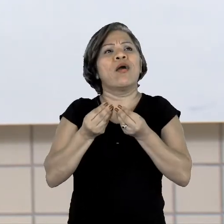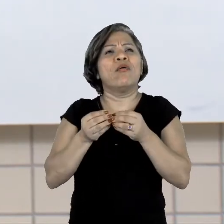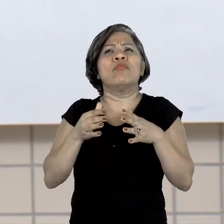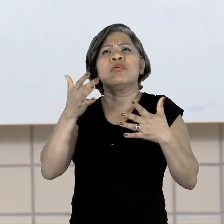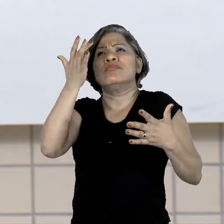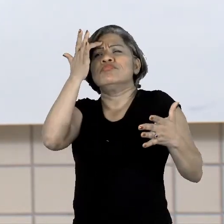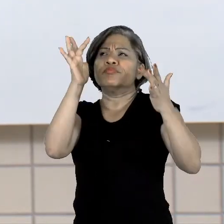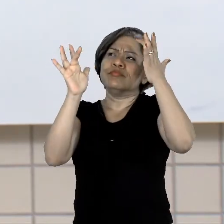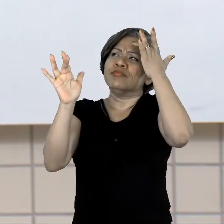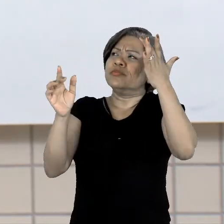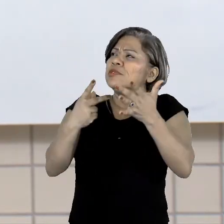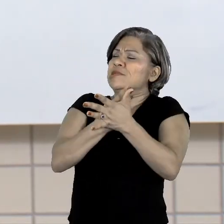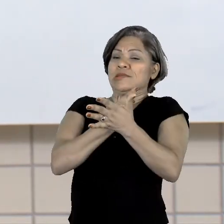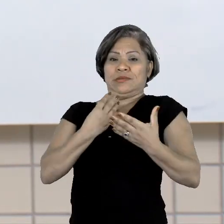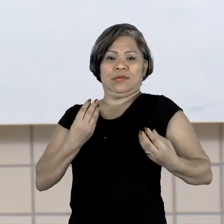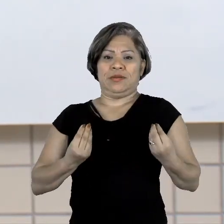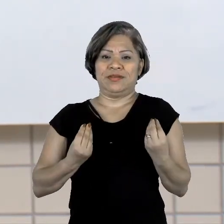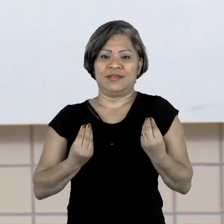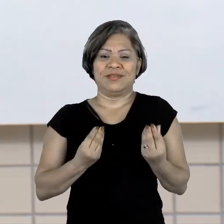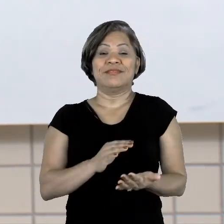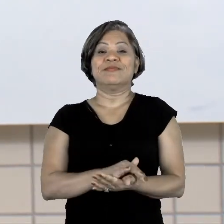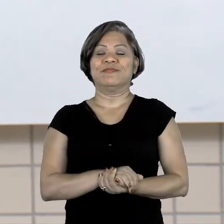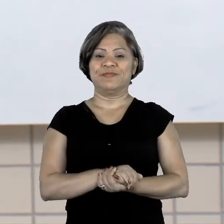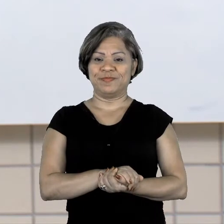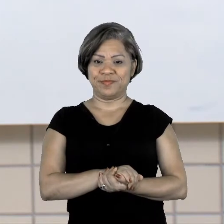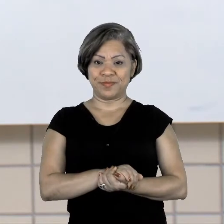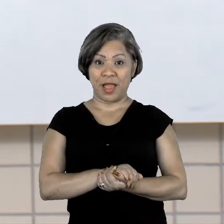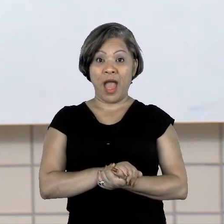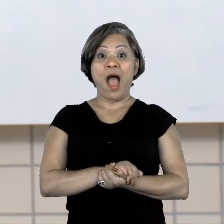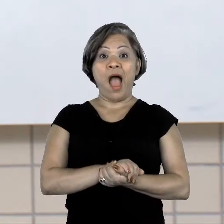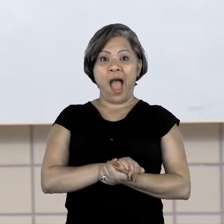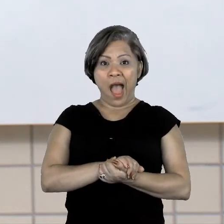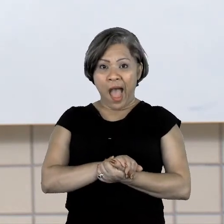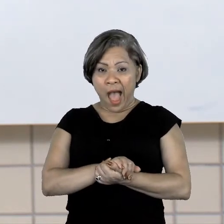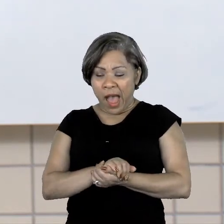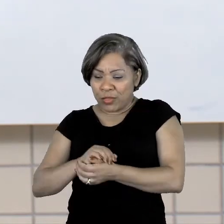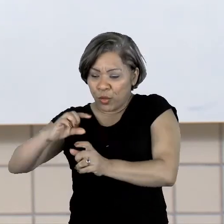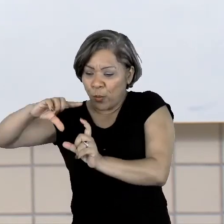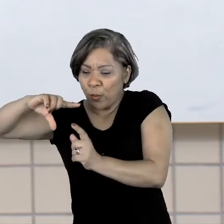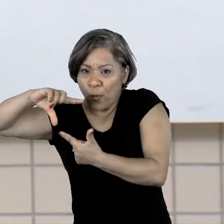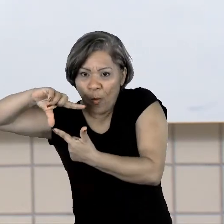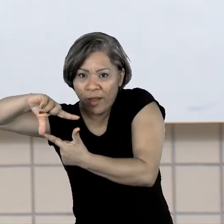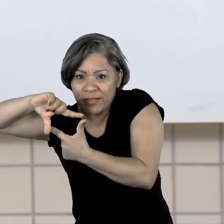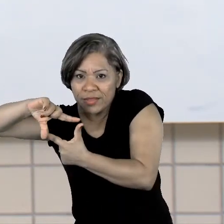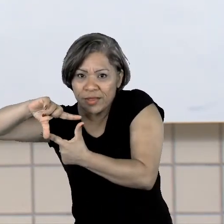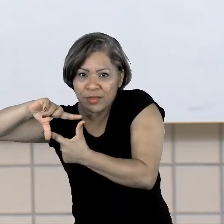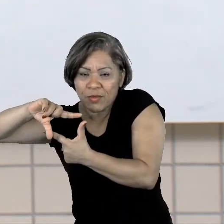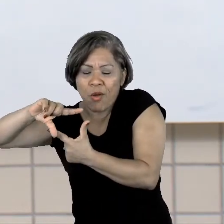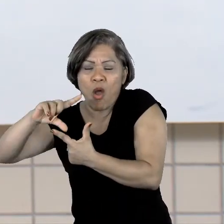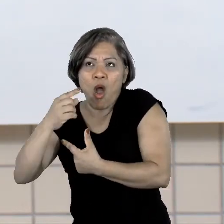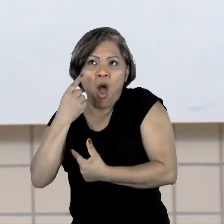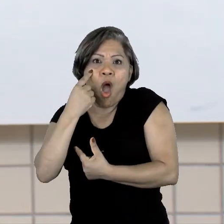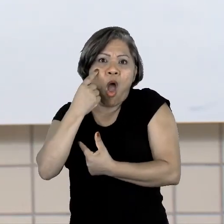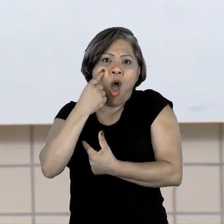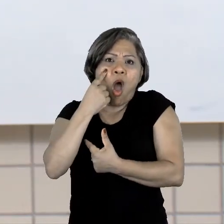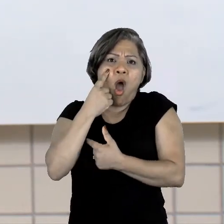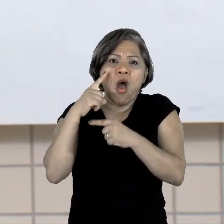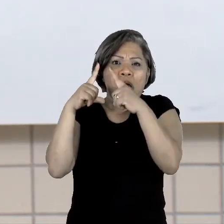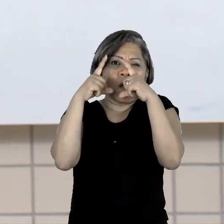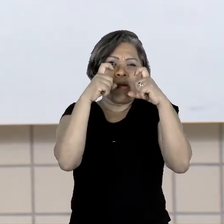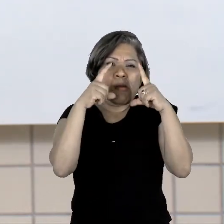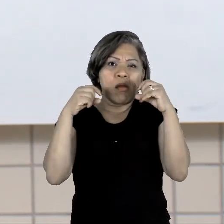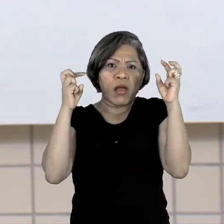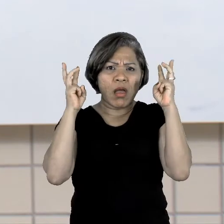acontecendo. Agora, no último quadrinho ainda, olha a expressão da Magali. Será que essa expressão dela